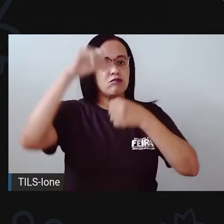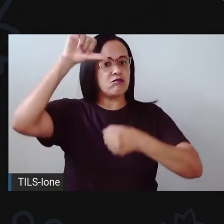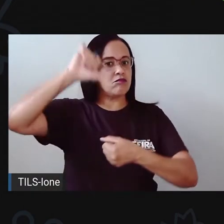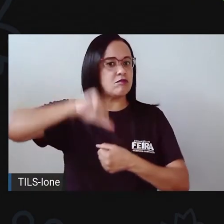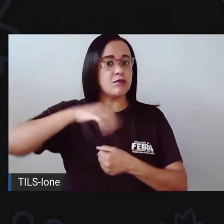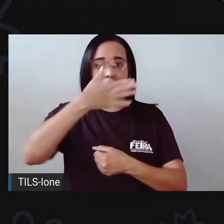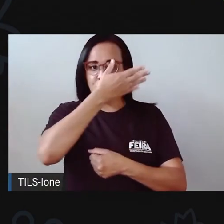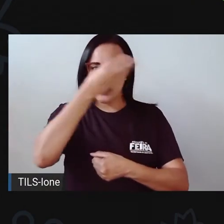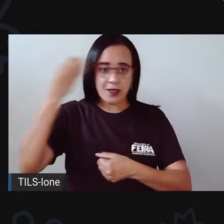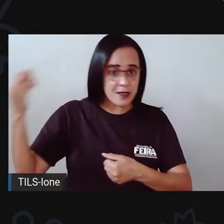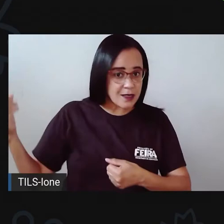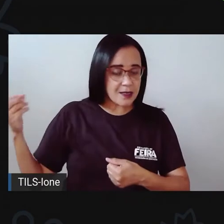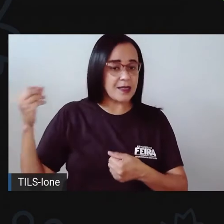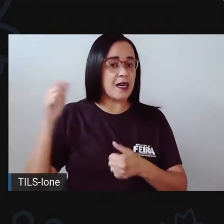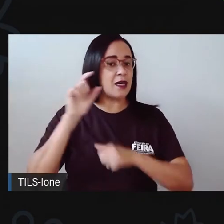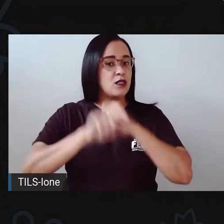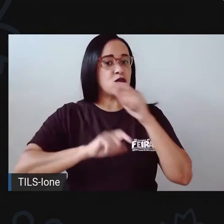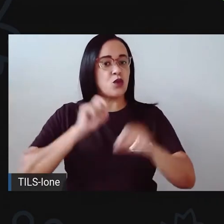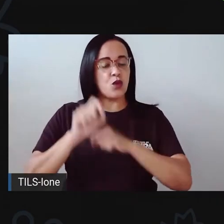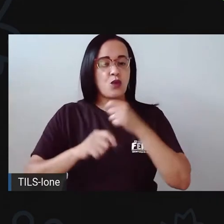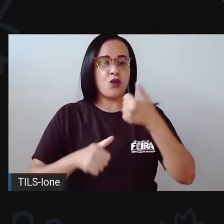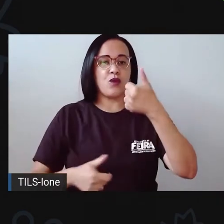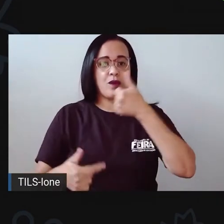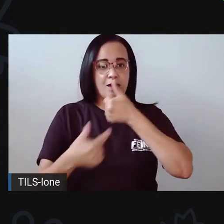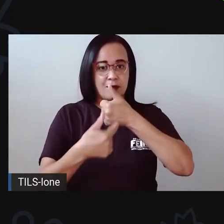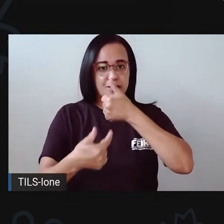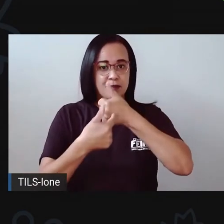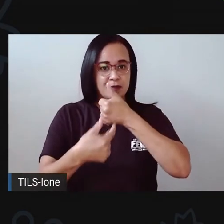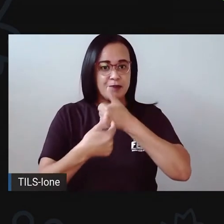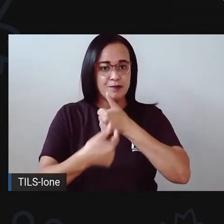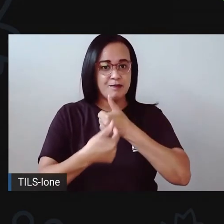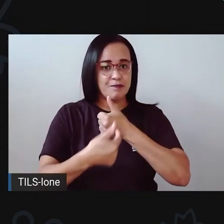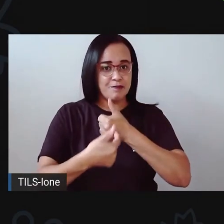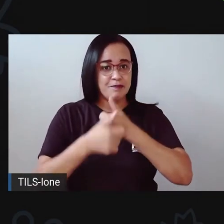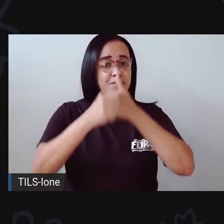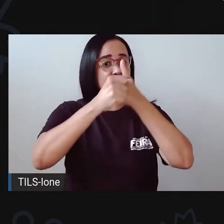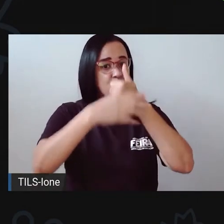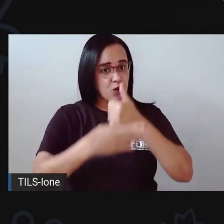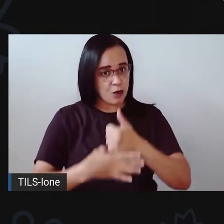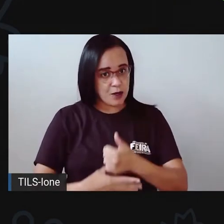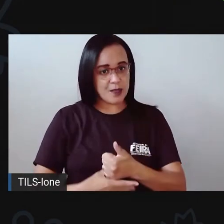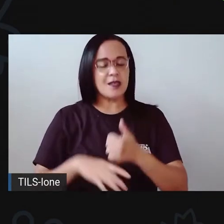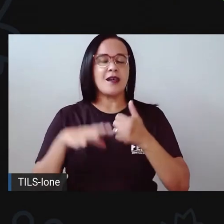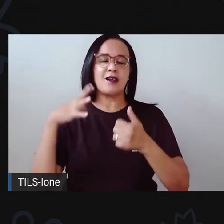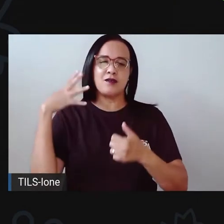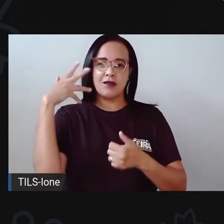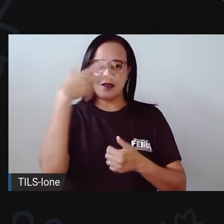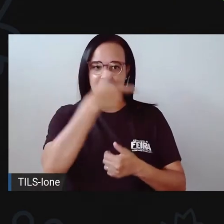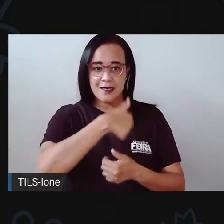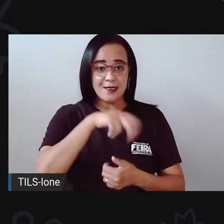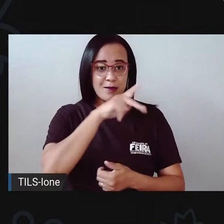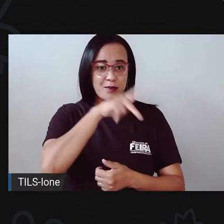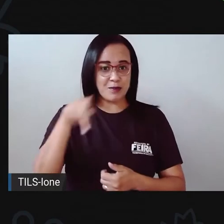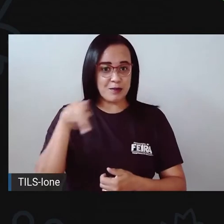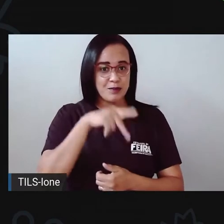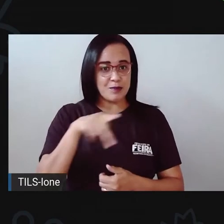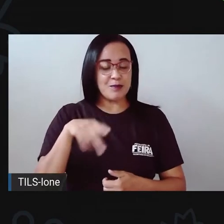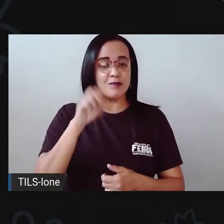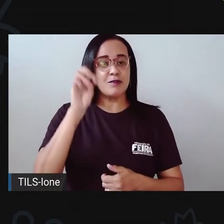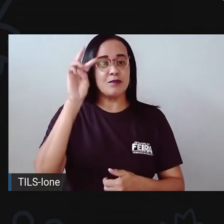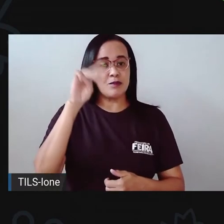compartilhar os nossos vídeos. Deixa aquele comentário lindo e maravilhoso lá para a Pró-Maria, tá bom? Vamos